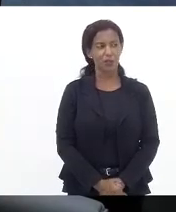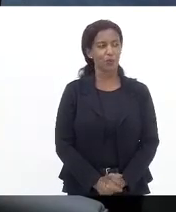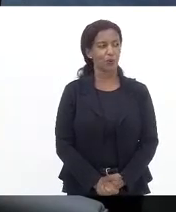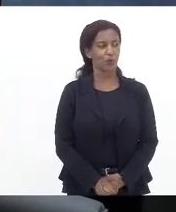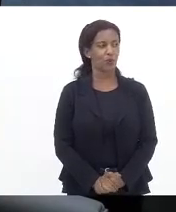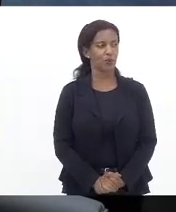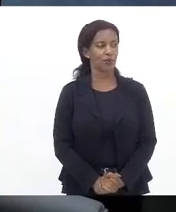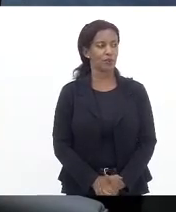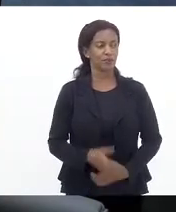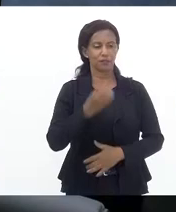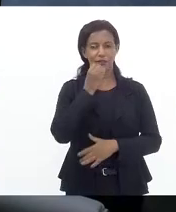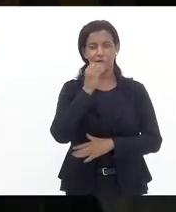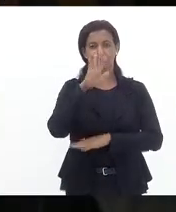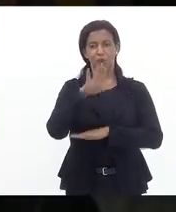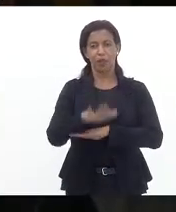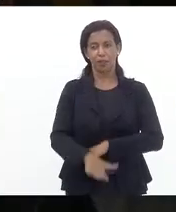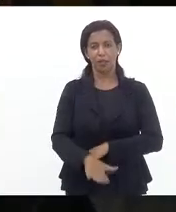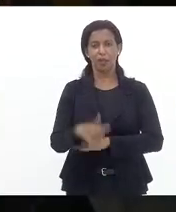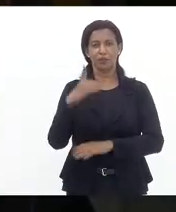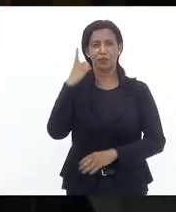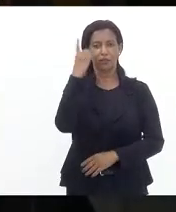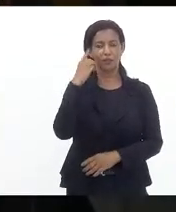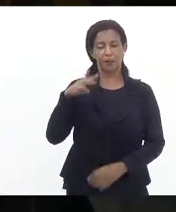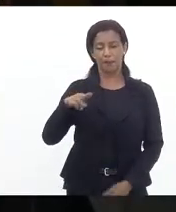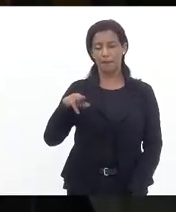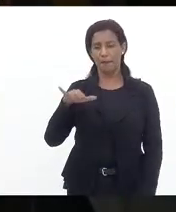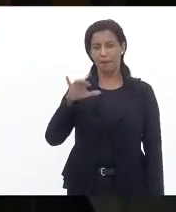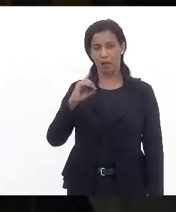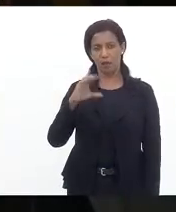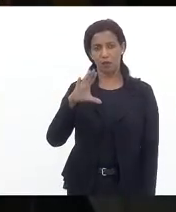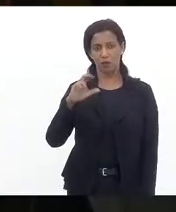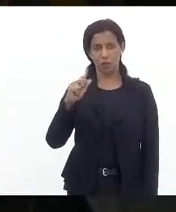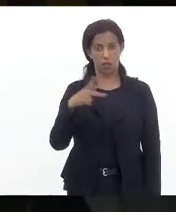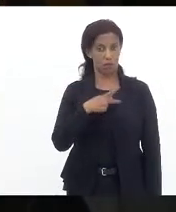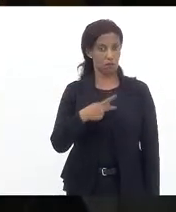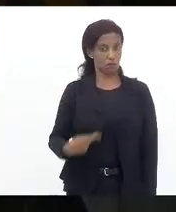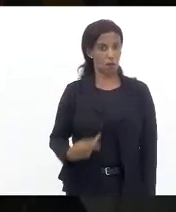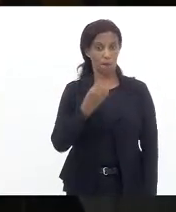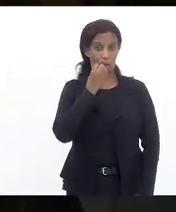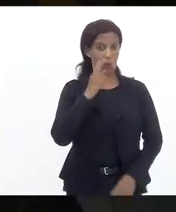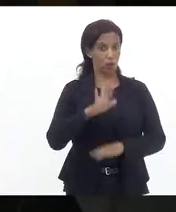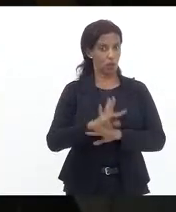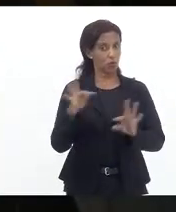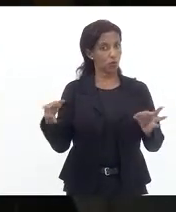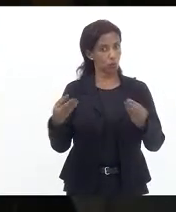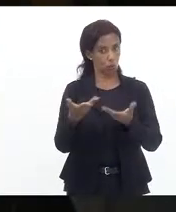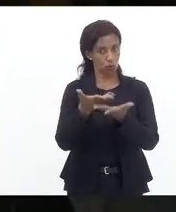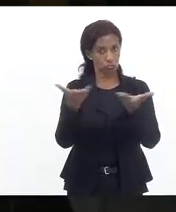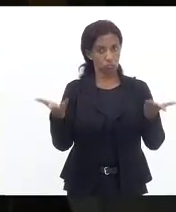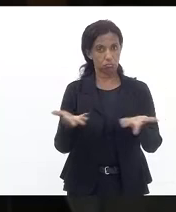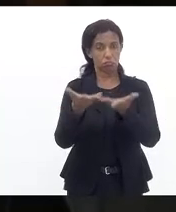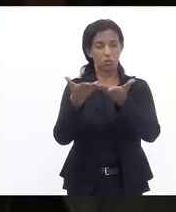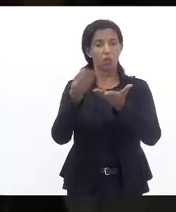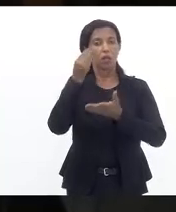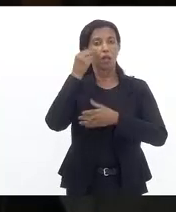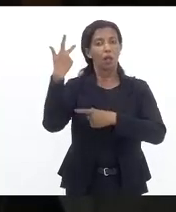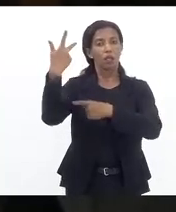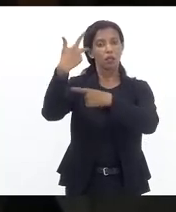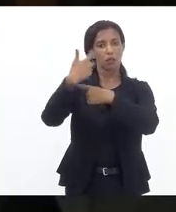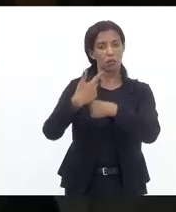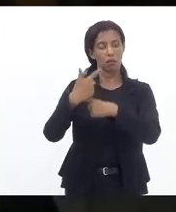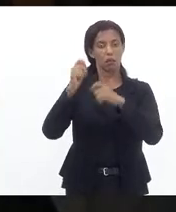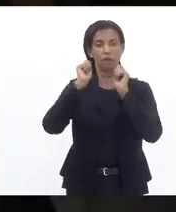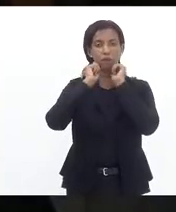boa tarde deputado Marcos Canella que preside esta sessão boa tarde a todas e todos os que nos assistem pela TV